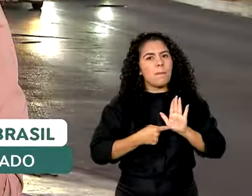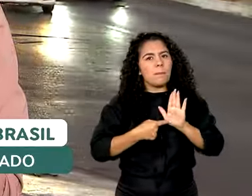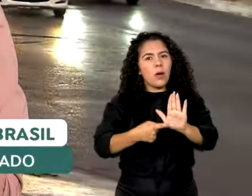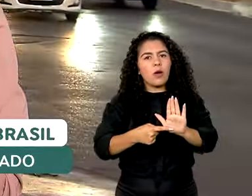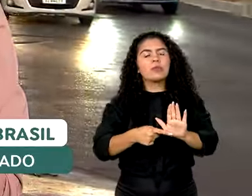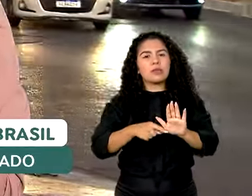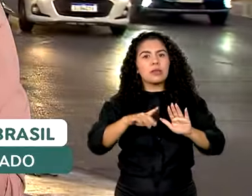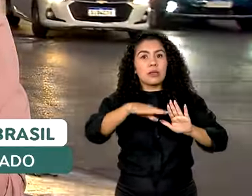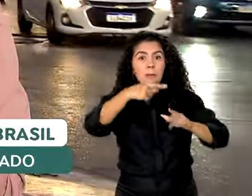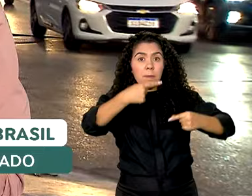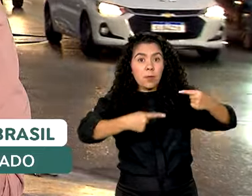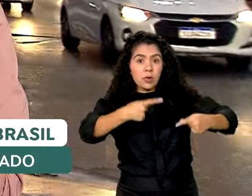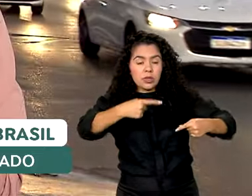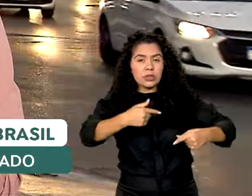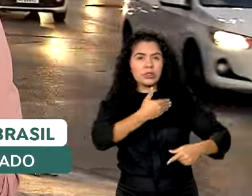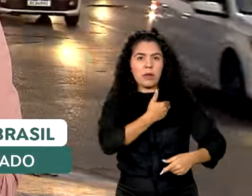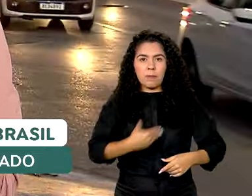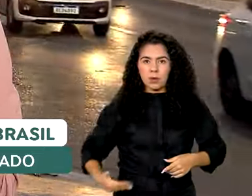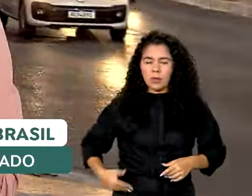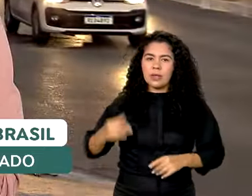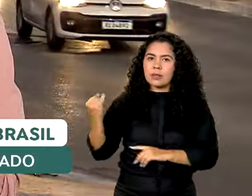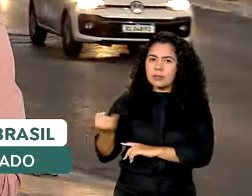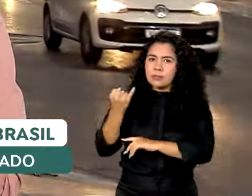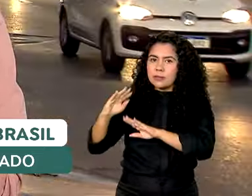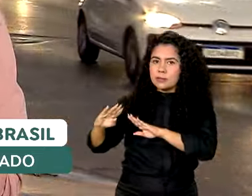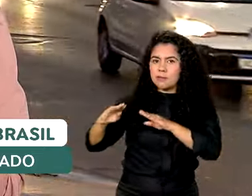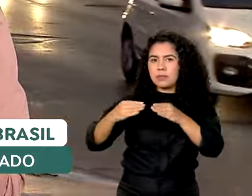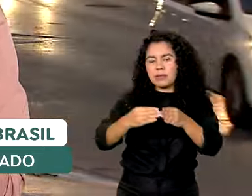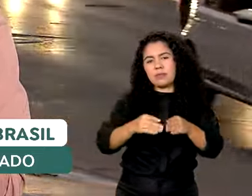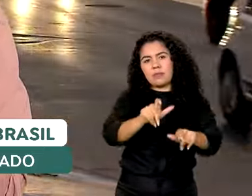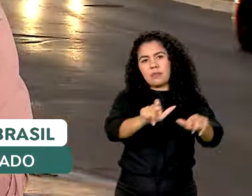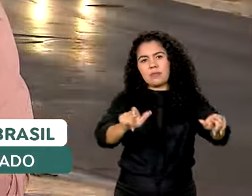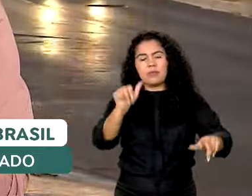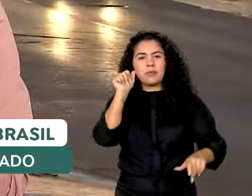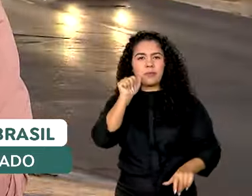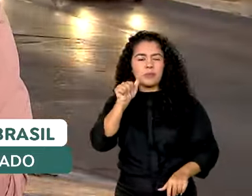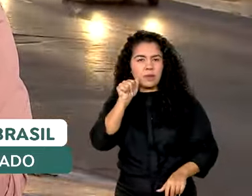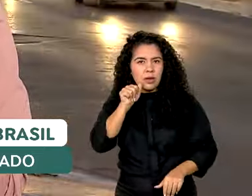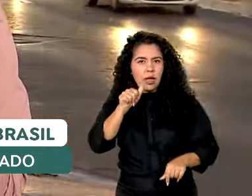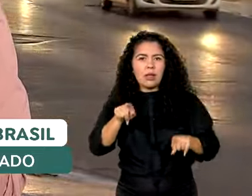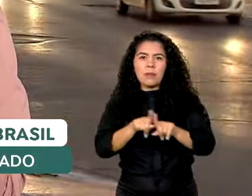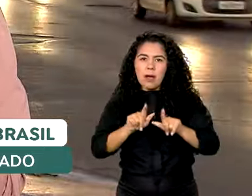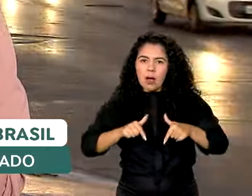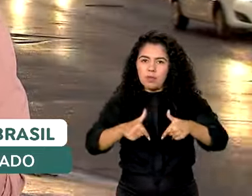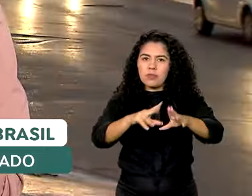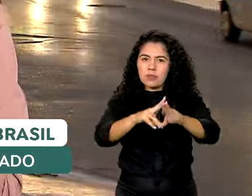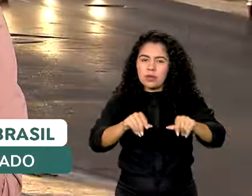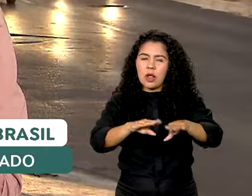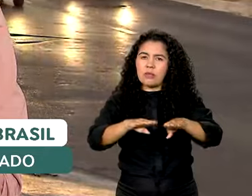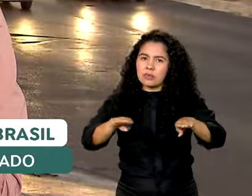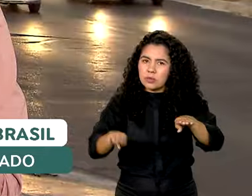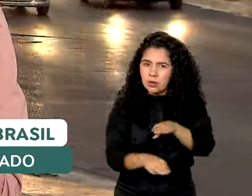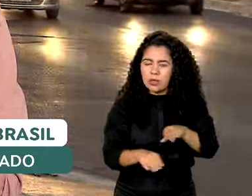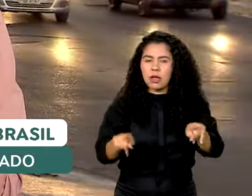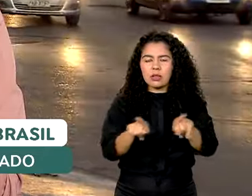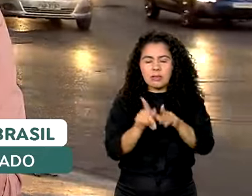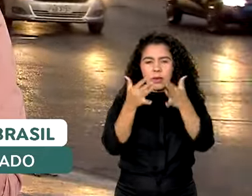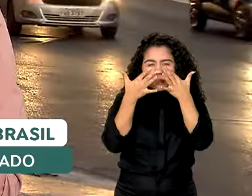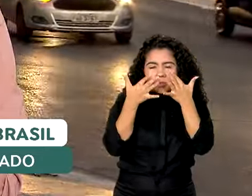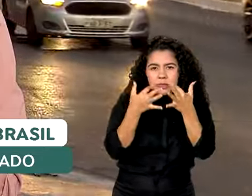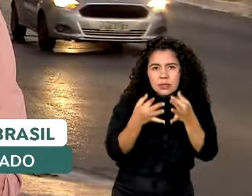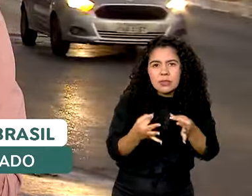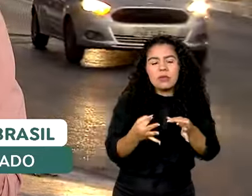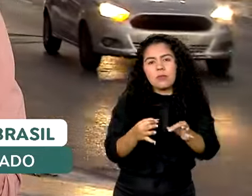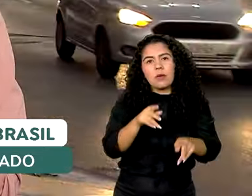políticas públicas voltadas especificamente para elas. Combater as desigualdades, prestando em grupos mais